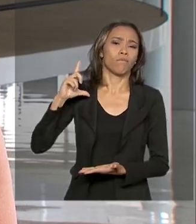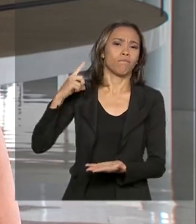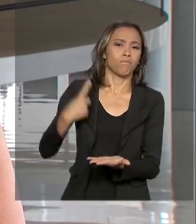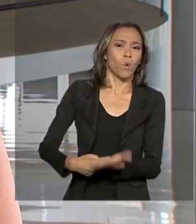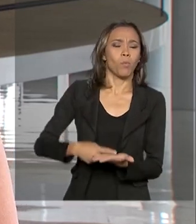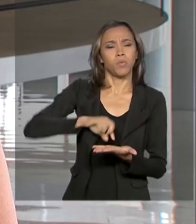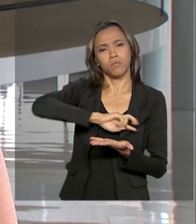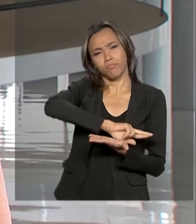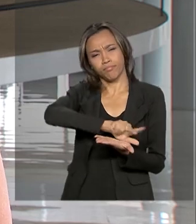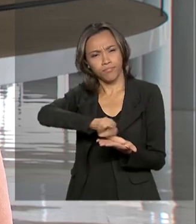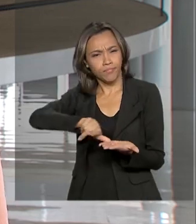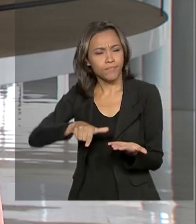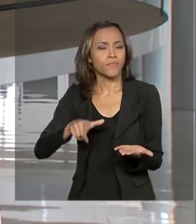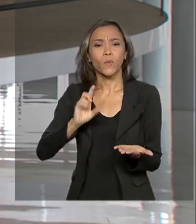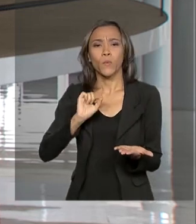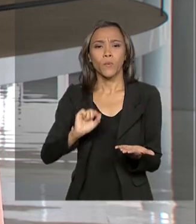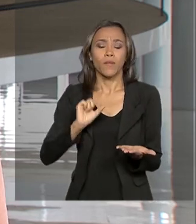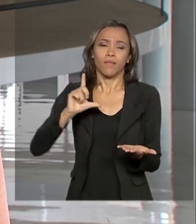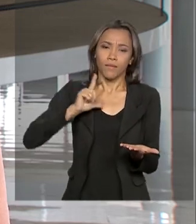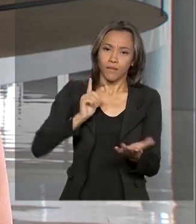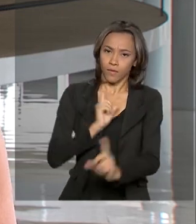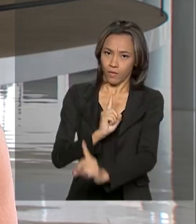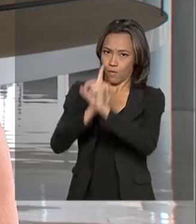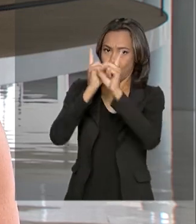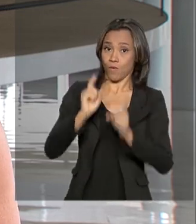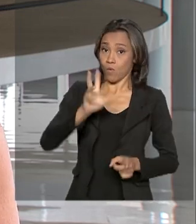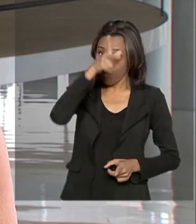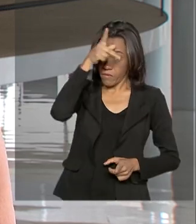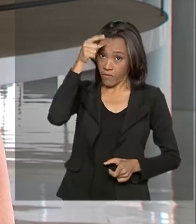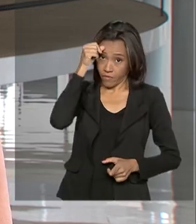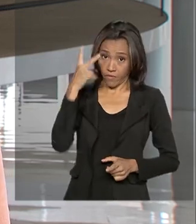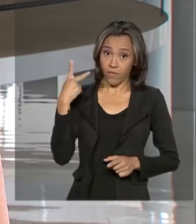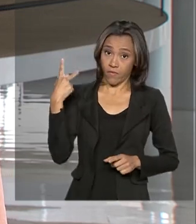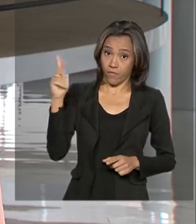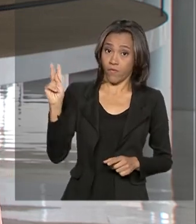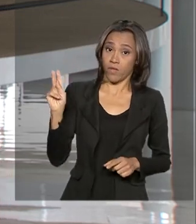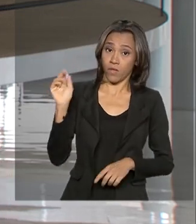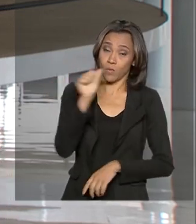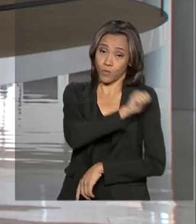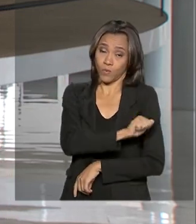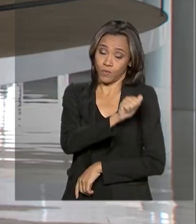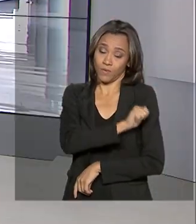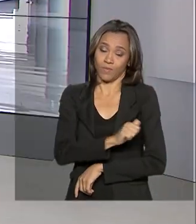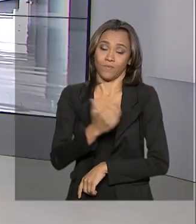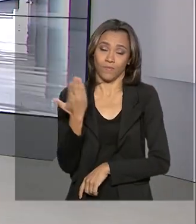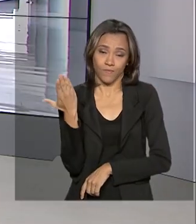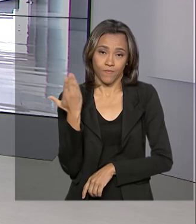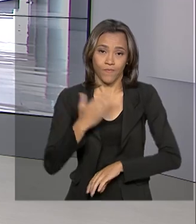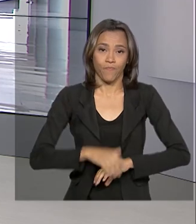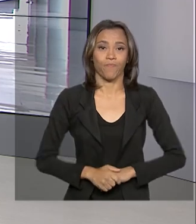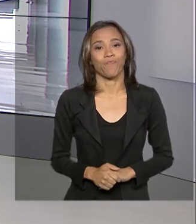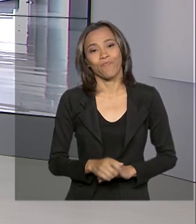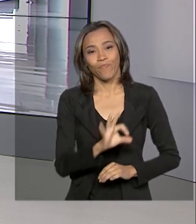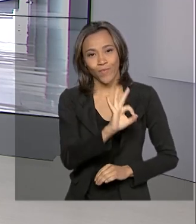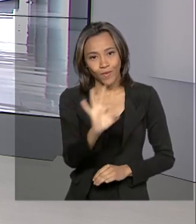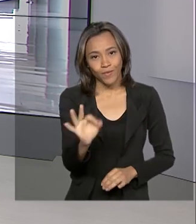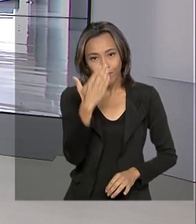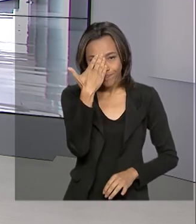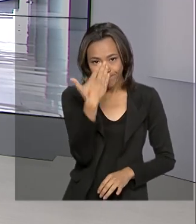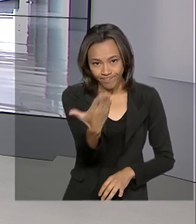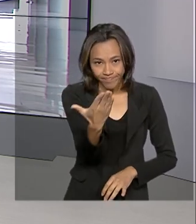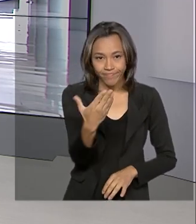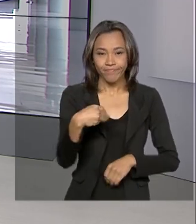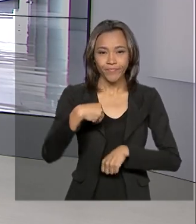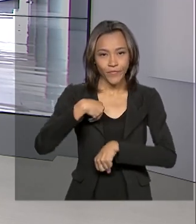compromissos. Entre eles, ele teve um encontro com o prefeito da cidade, Marcelo Crivella. Roberto? Está ótimo, Luciana. Muito obrigado